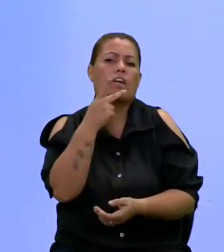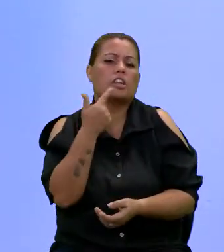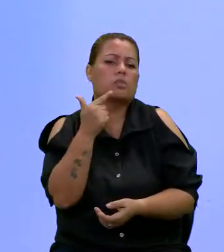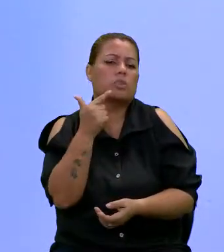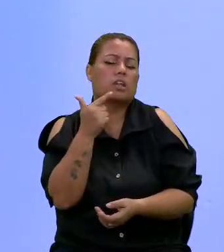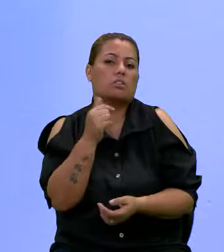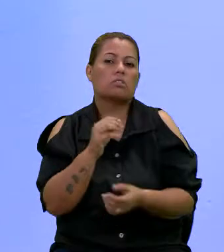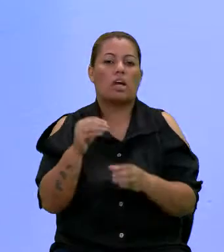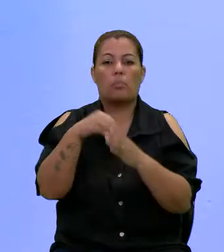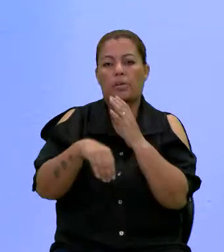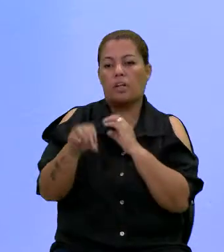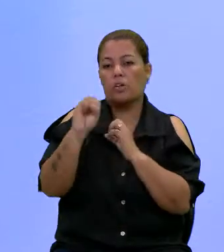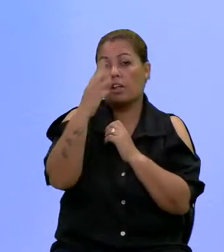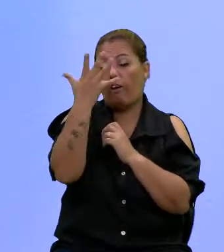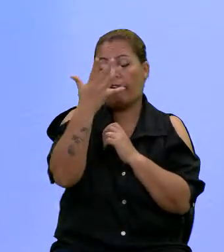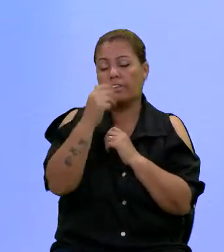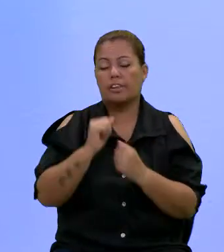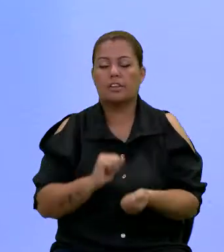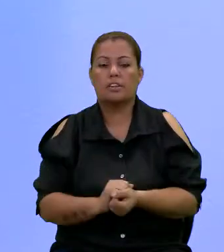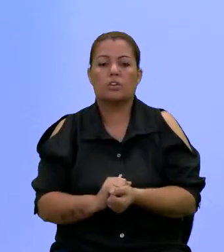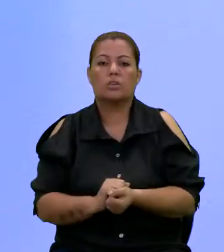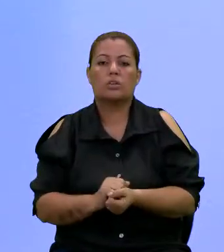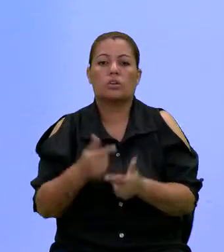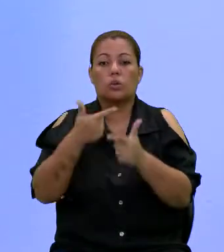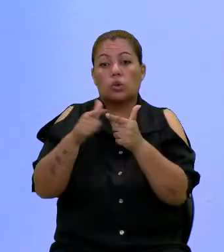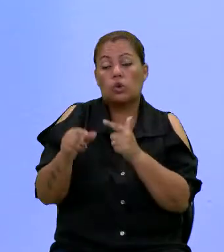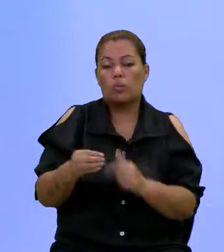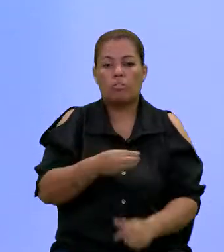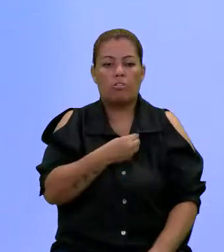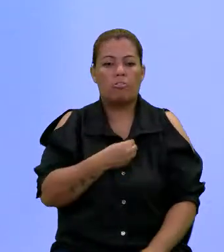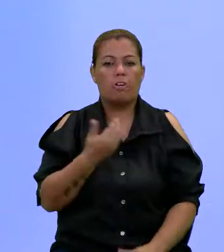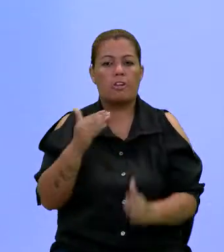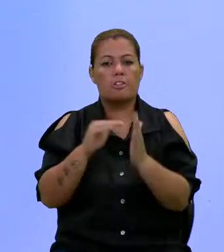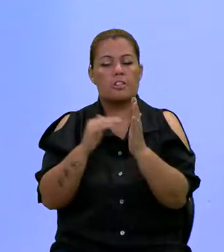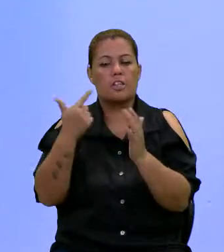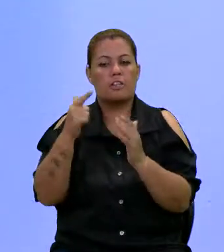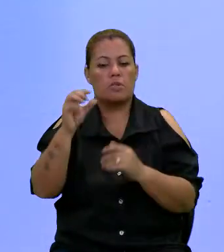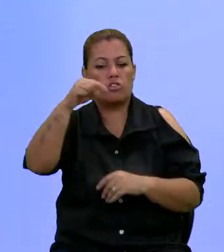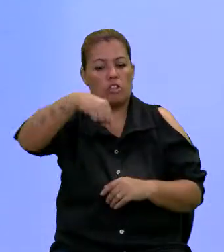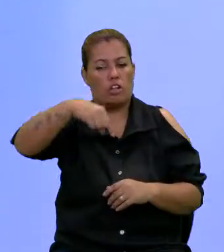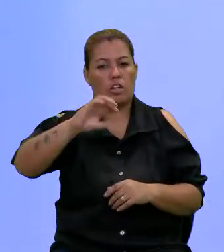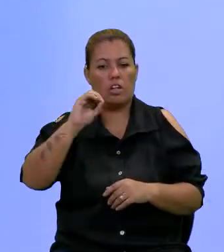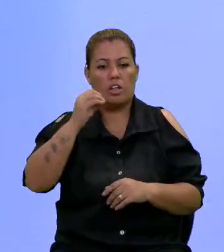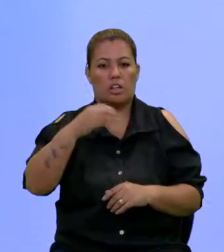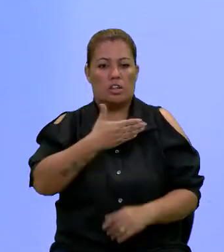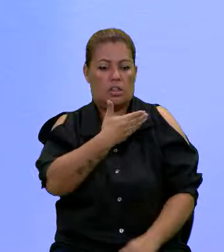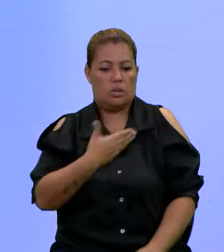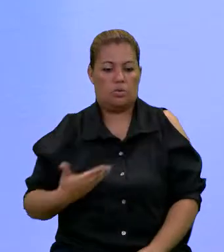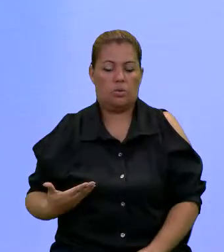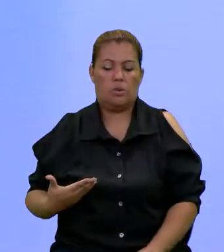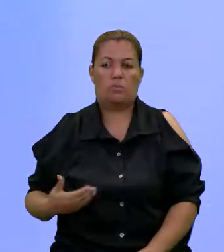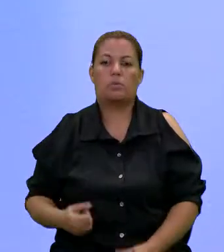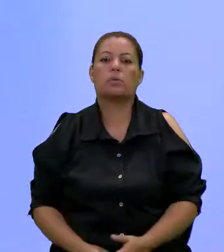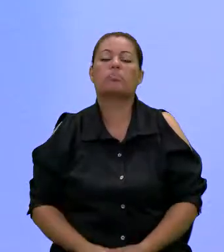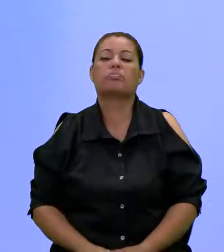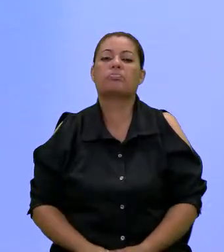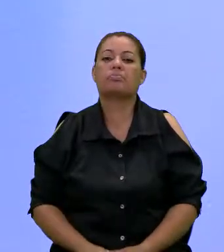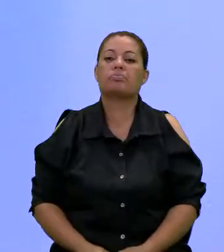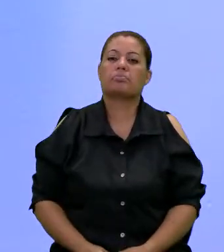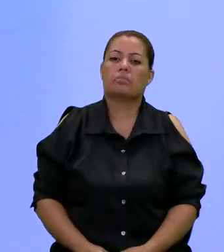está por dentro do que está acontecendo sobre o Viver Sem Limites e na nossa cidade essa consulta pública. Nós estamos